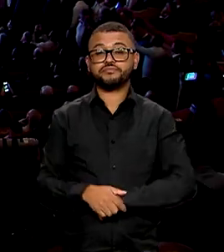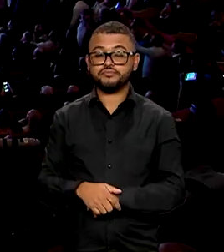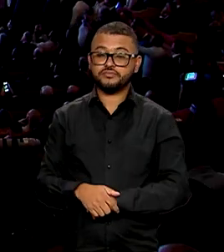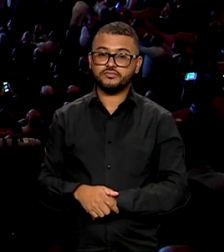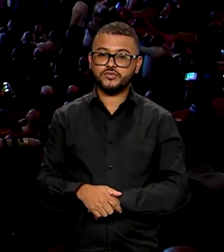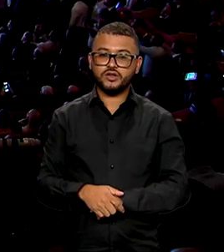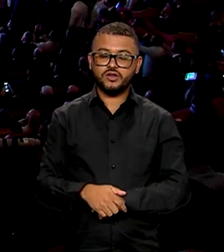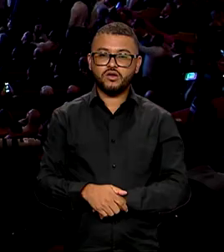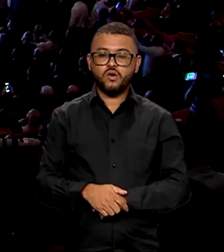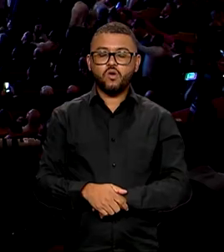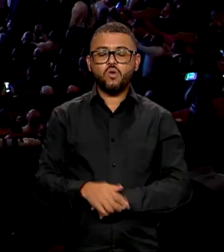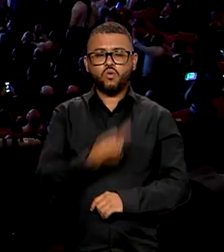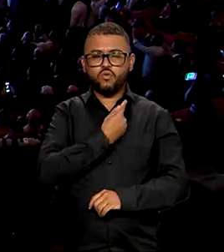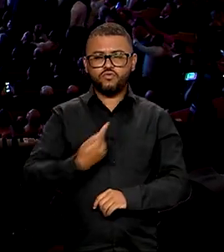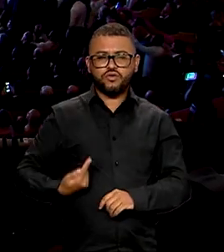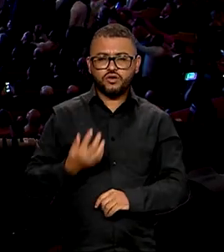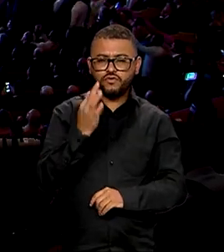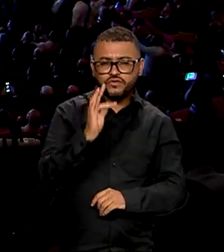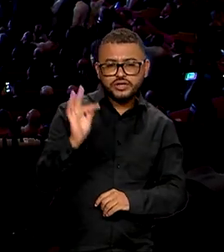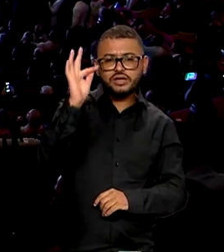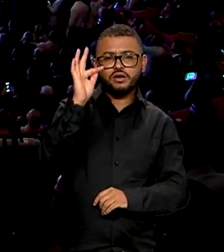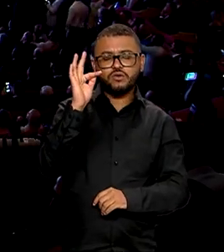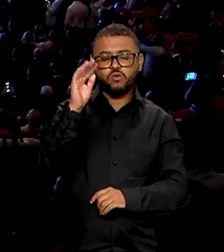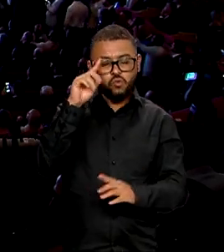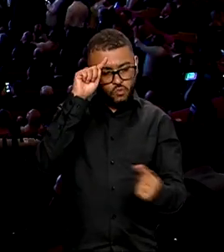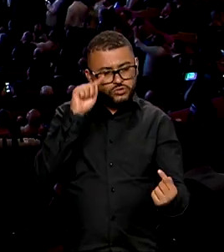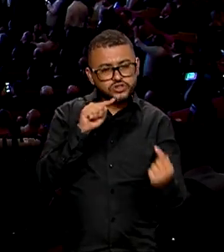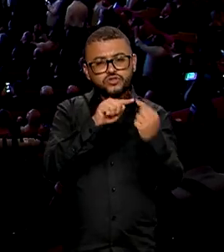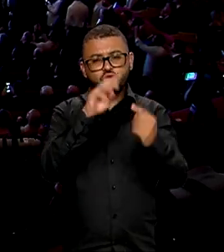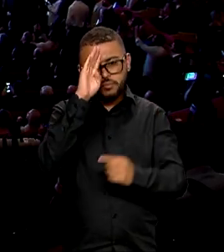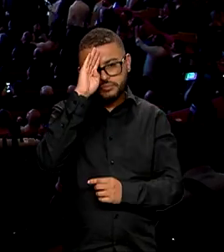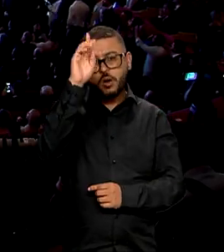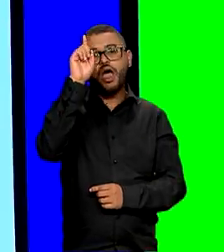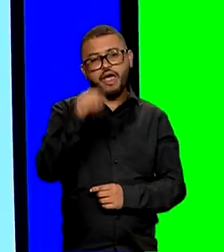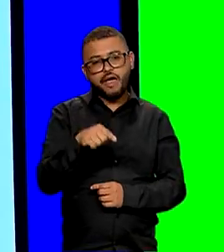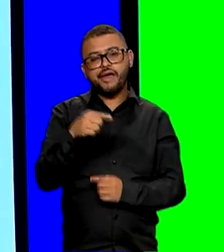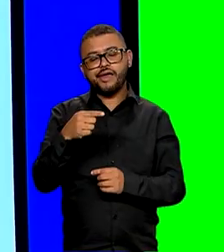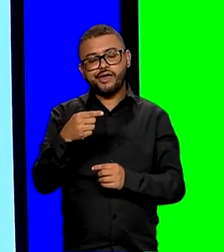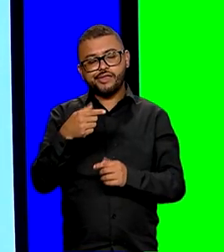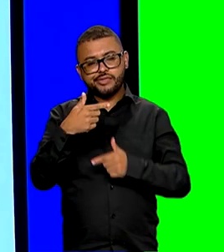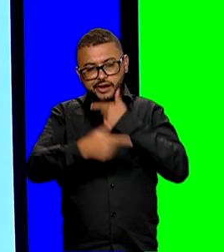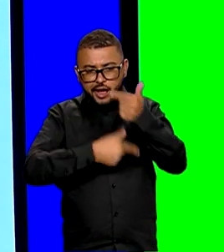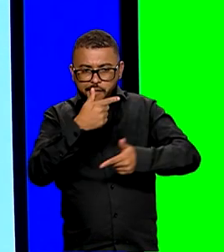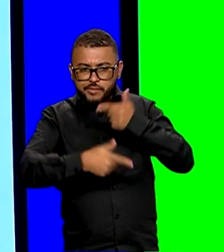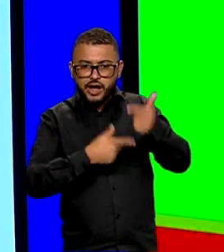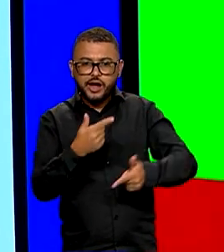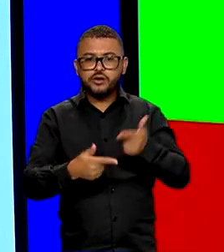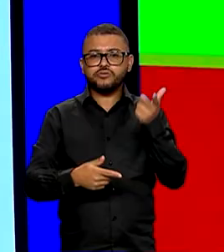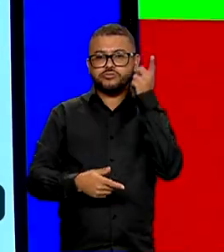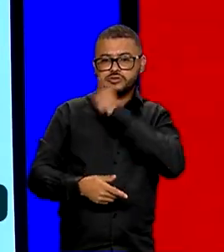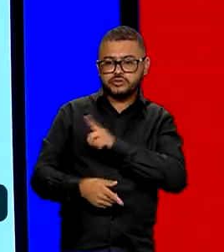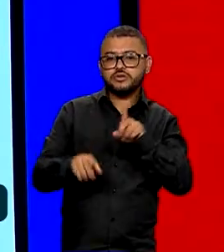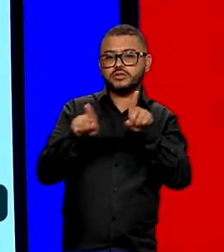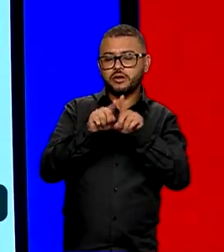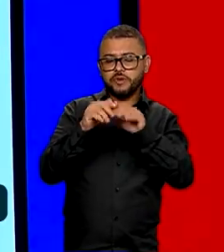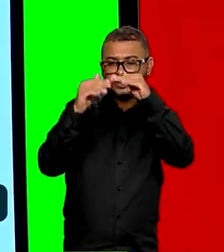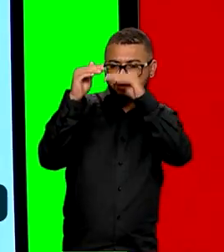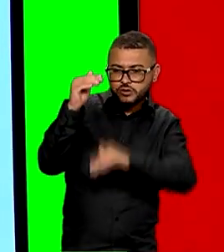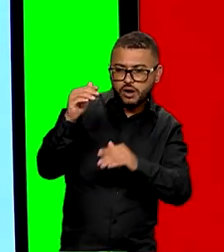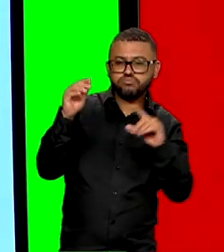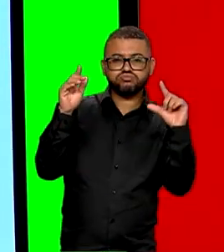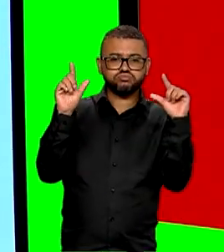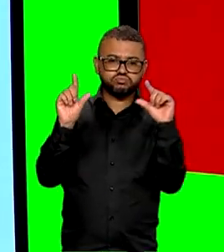De acordo com o governo federal, o principal objetivo do programa é gerar emprego e renda e reduzir desigualdades